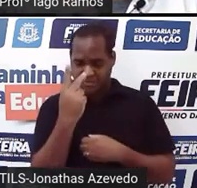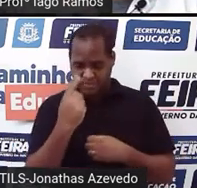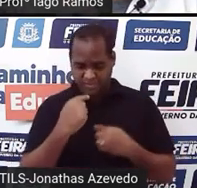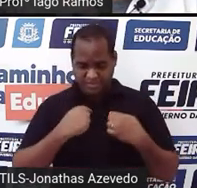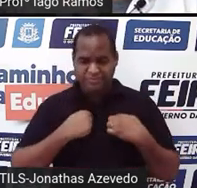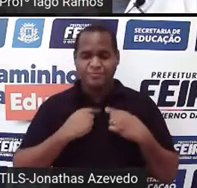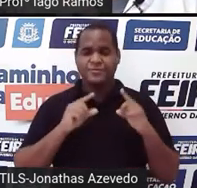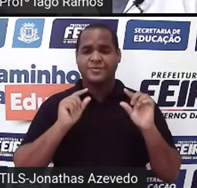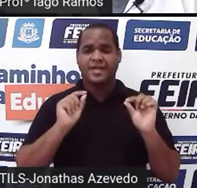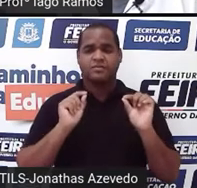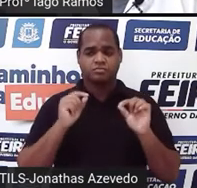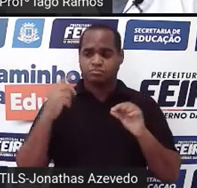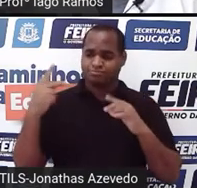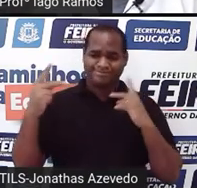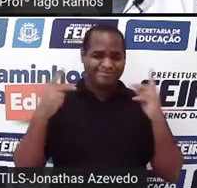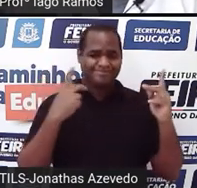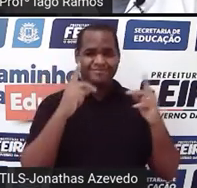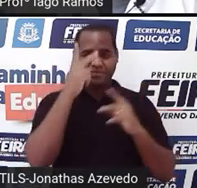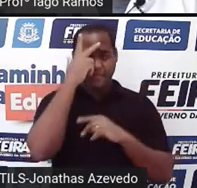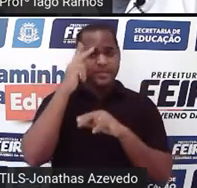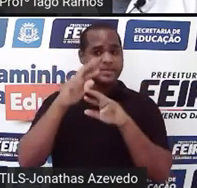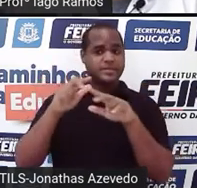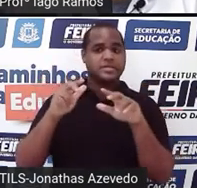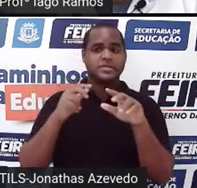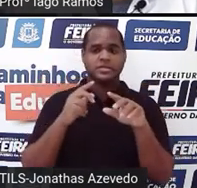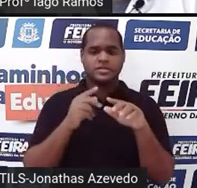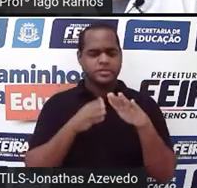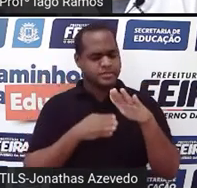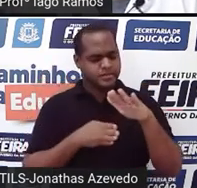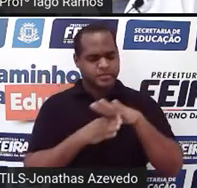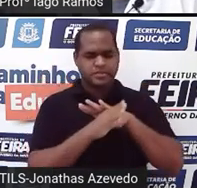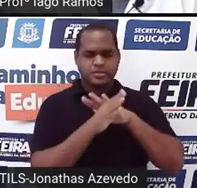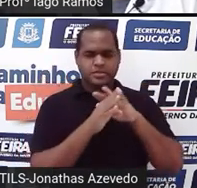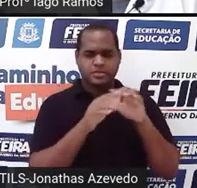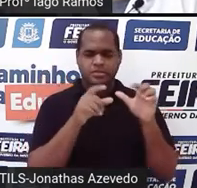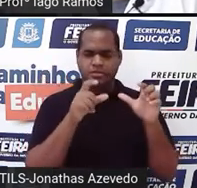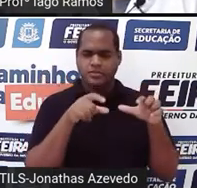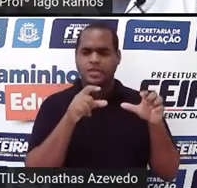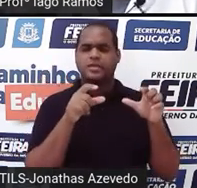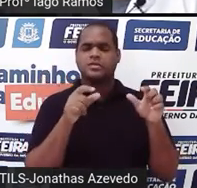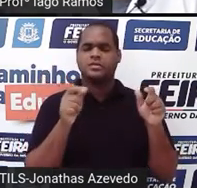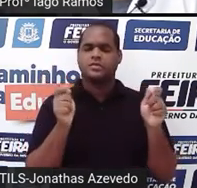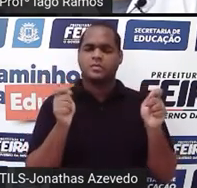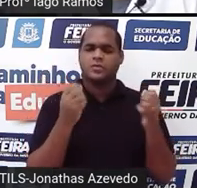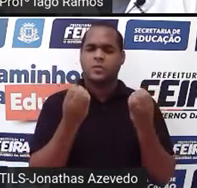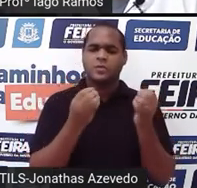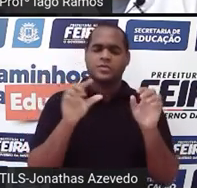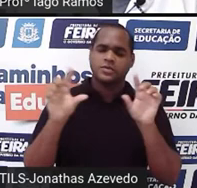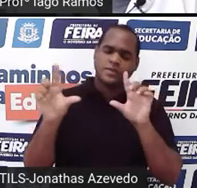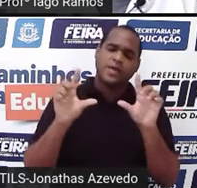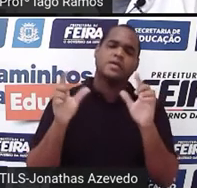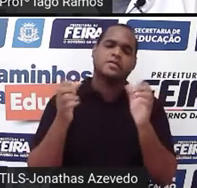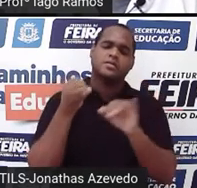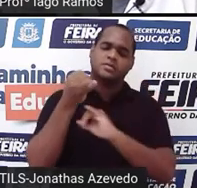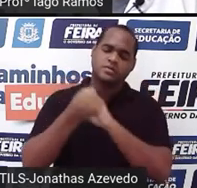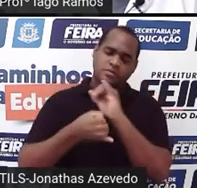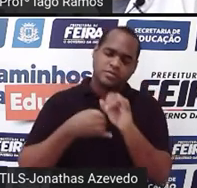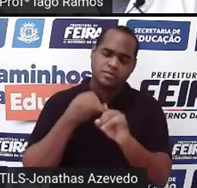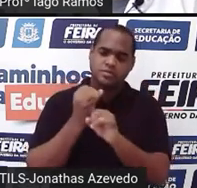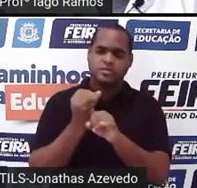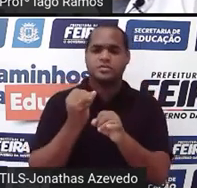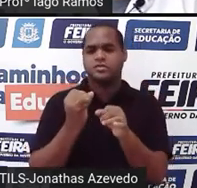qualquer pessoa, a gente tem acesso a esses ambientes, né? TV, a internet,